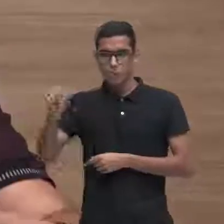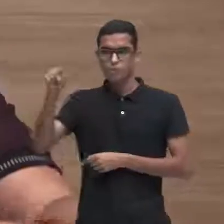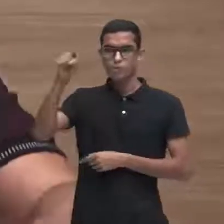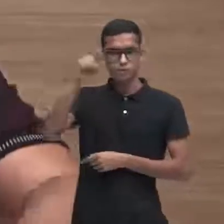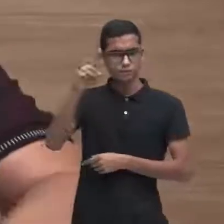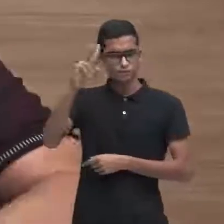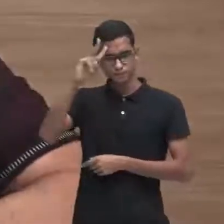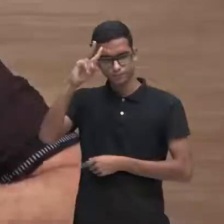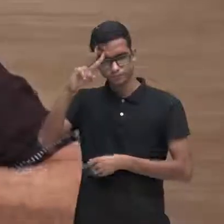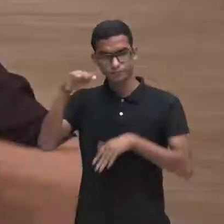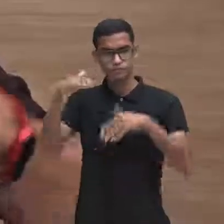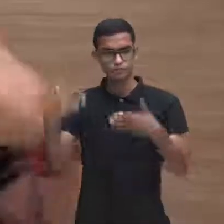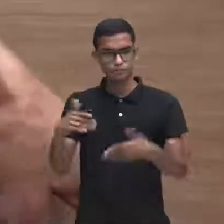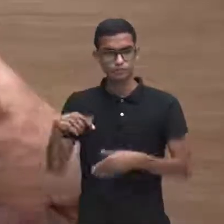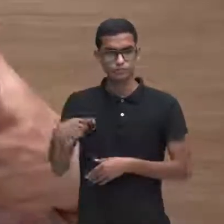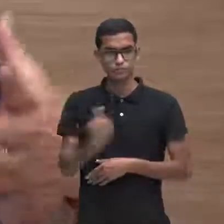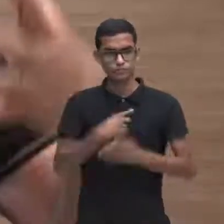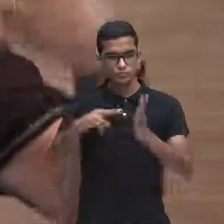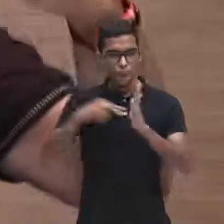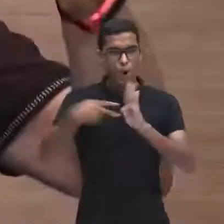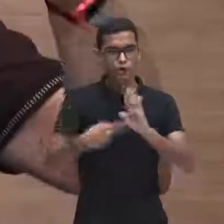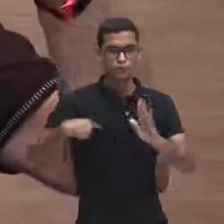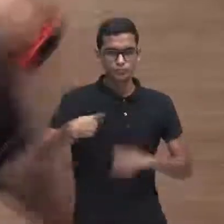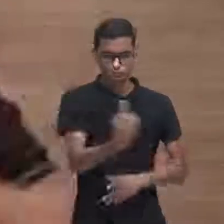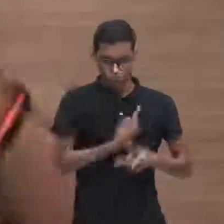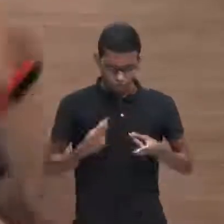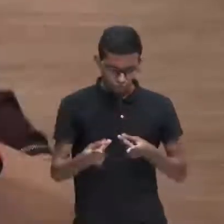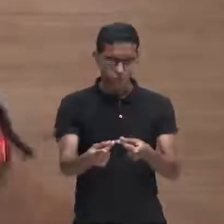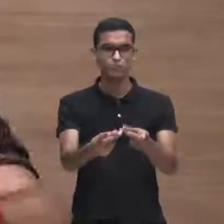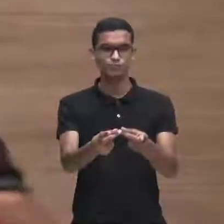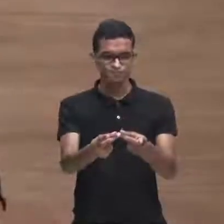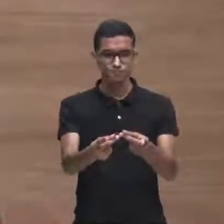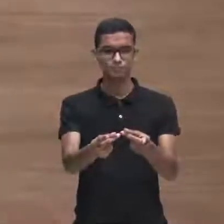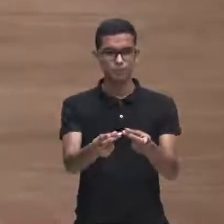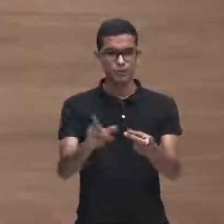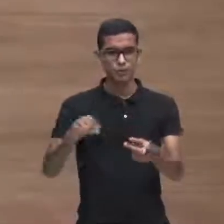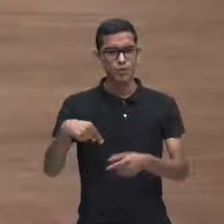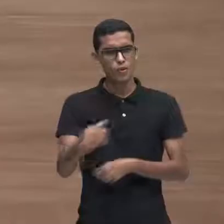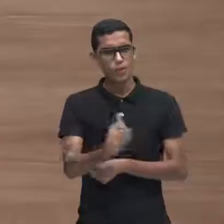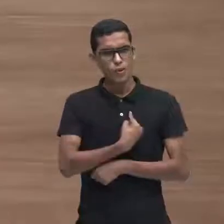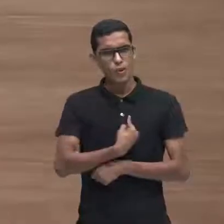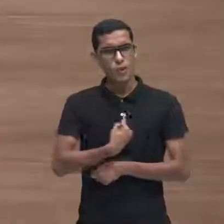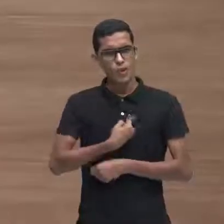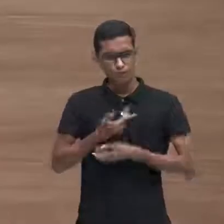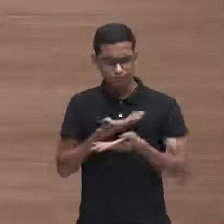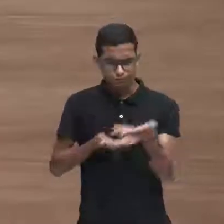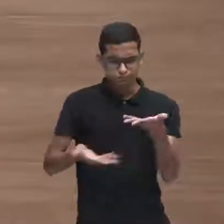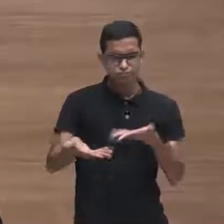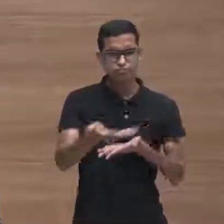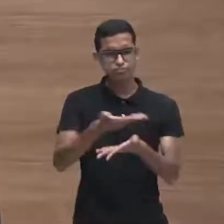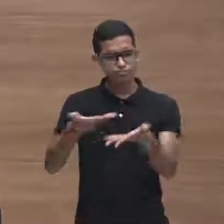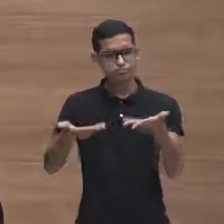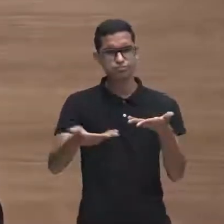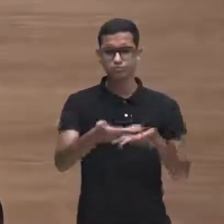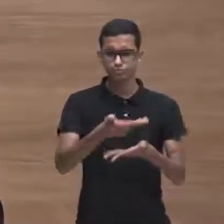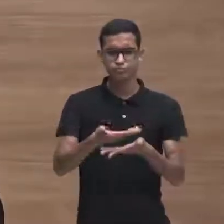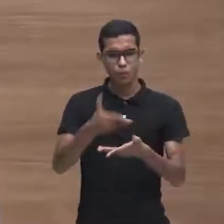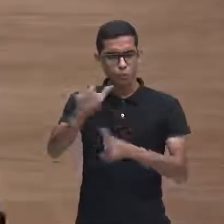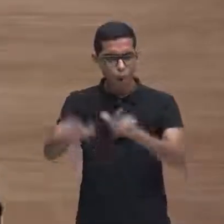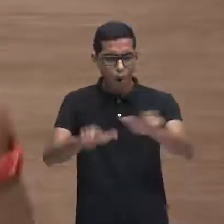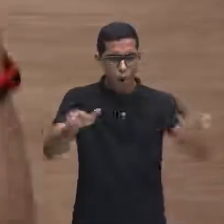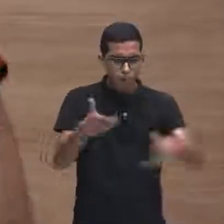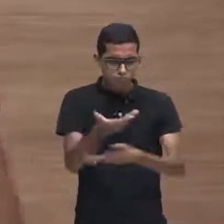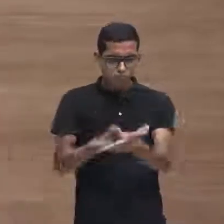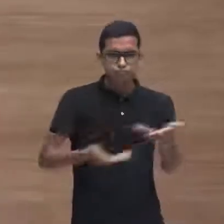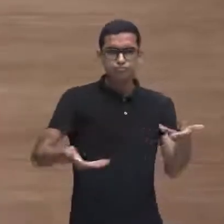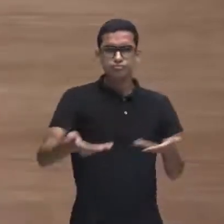nossas relações nós somos infinitos no que nós contribuímos para com o outro então vida não